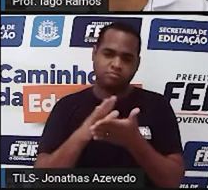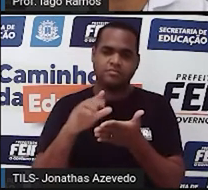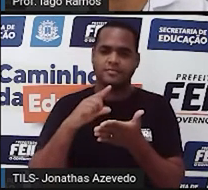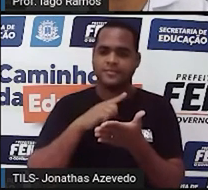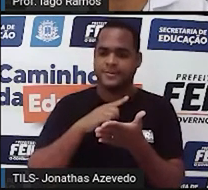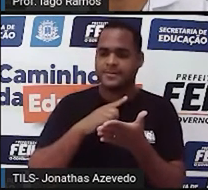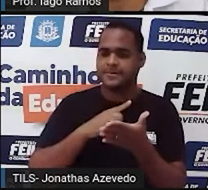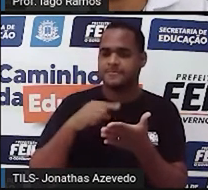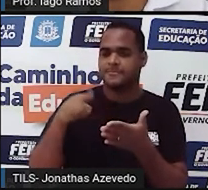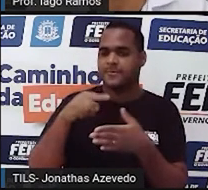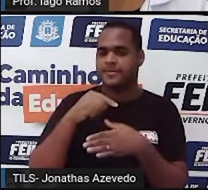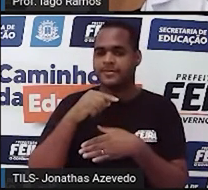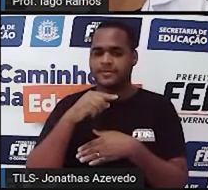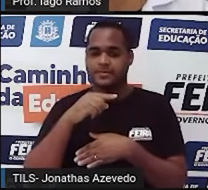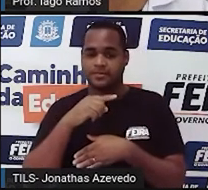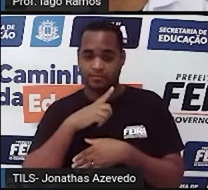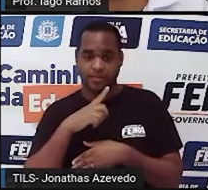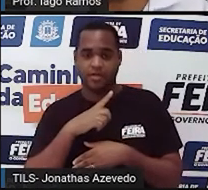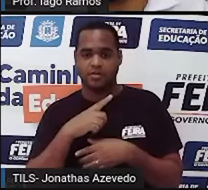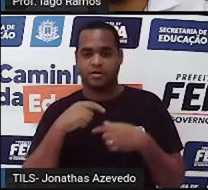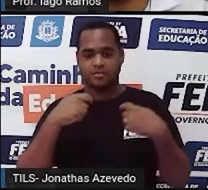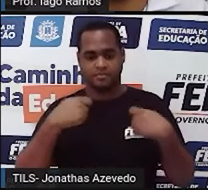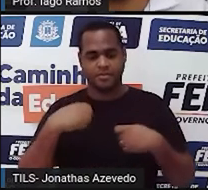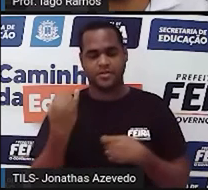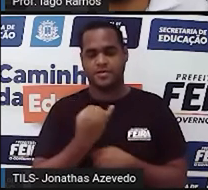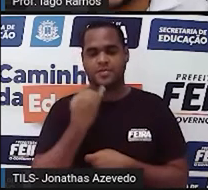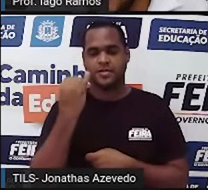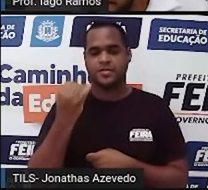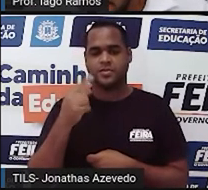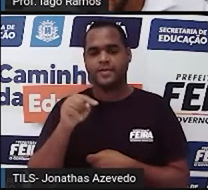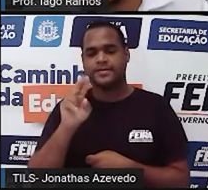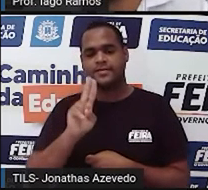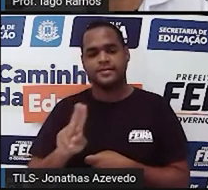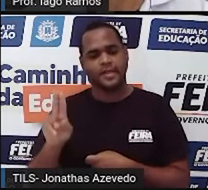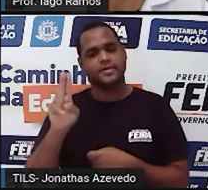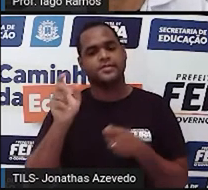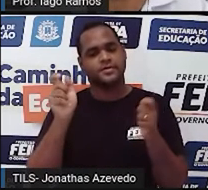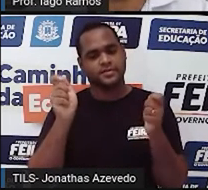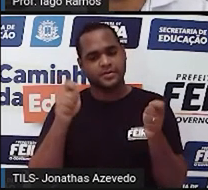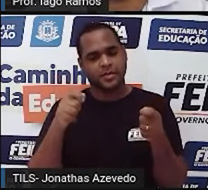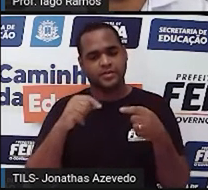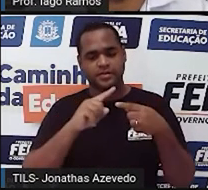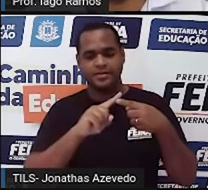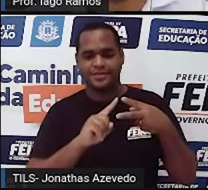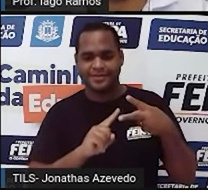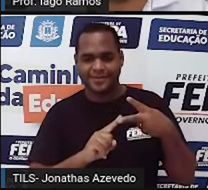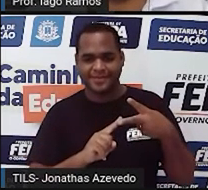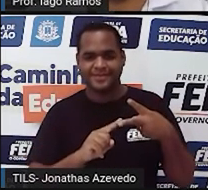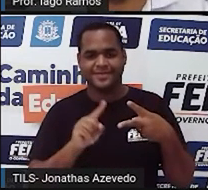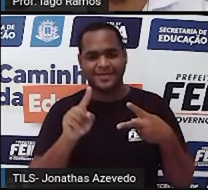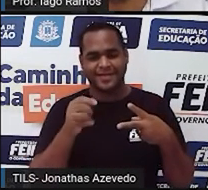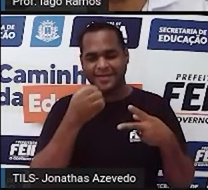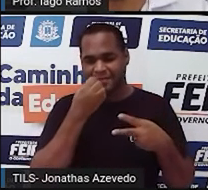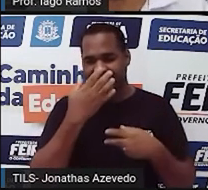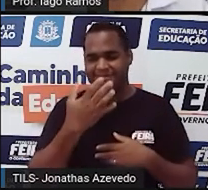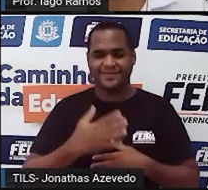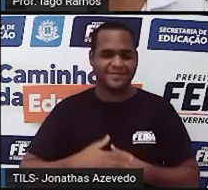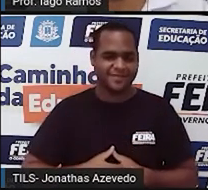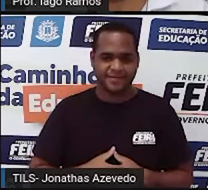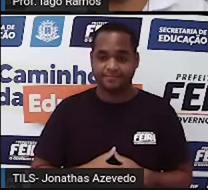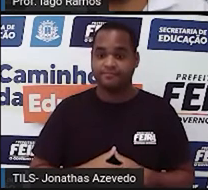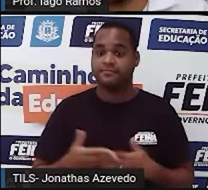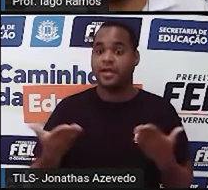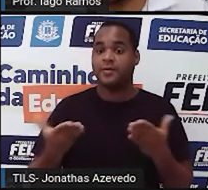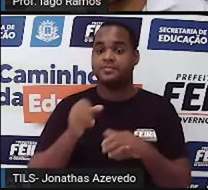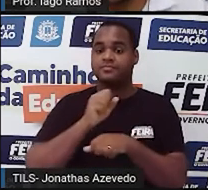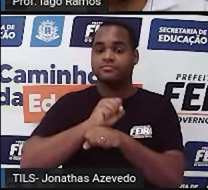que a gente tem e que são importantes para a gente usar essas duas operações. Então, que é que a